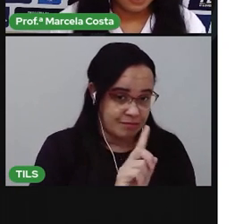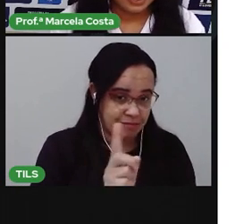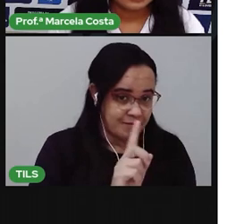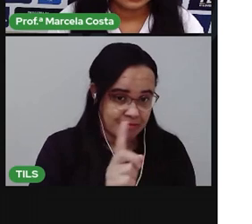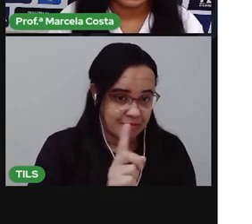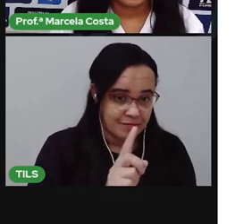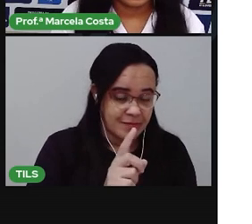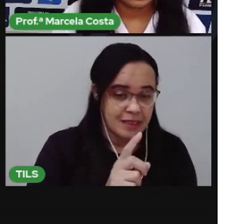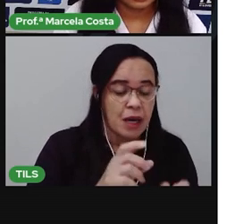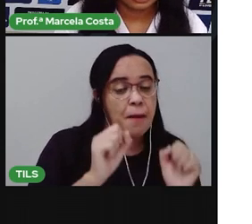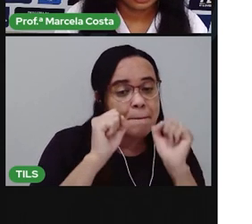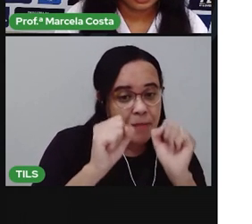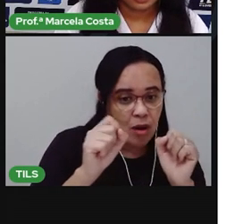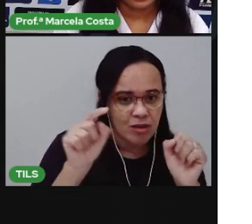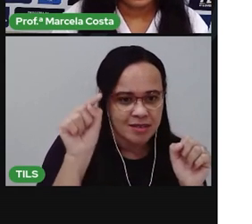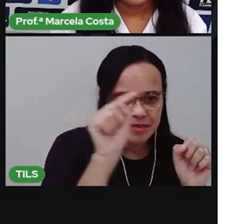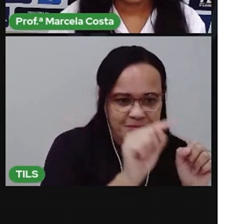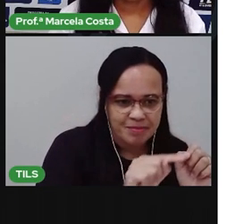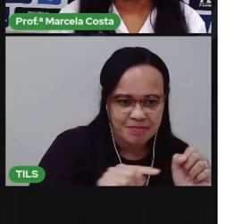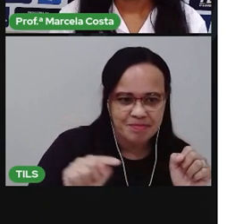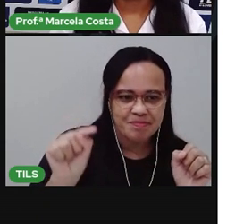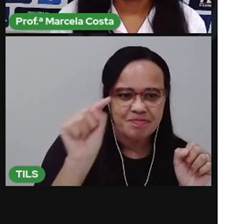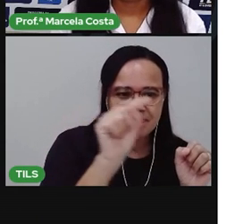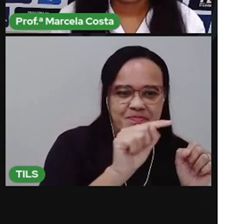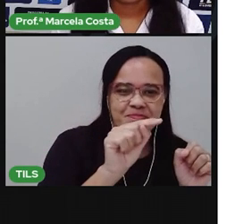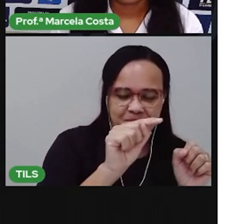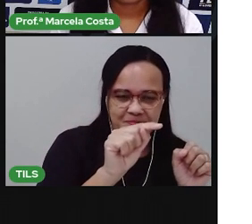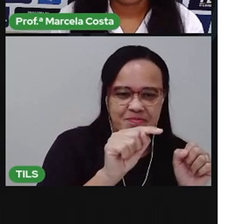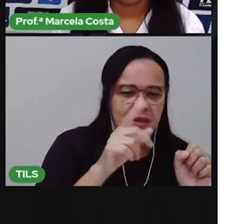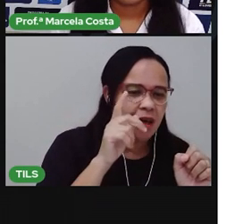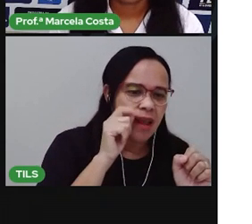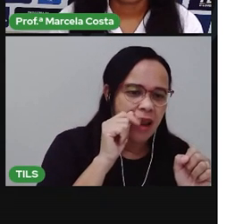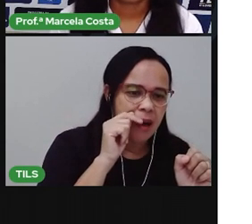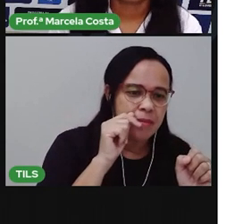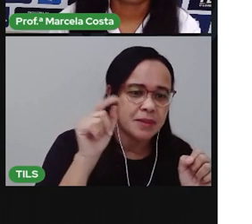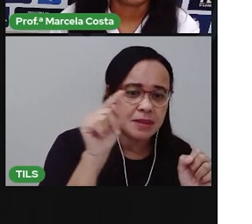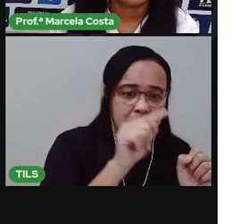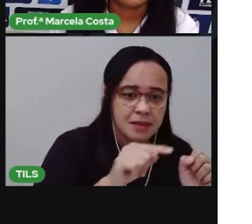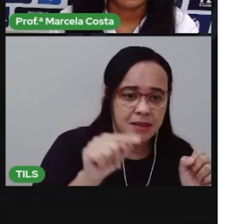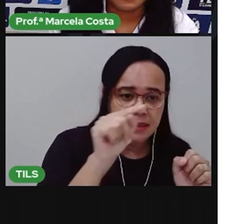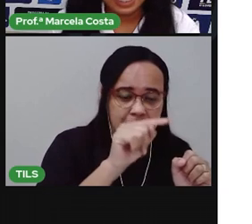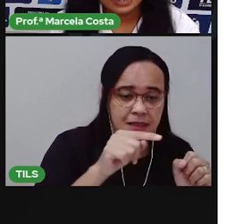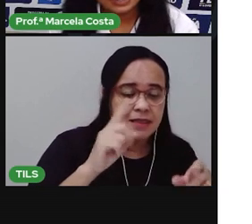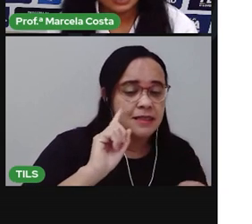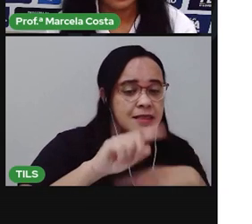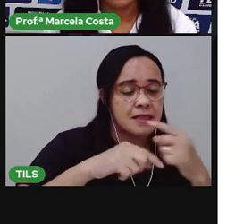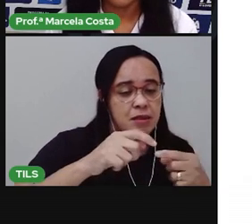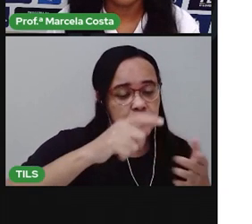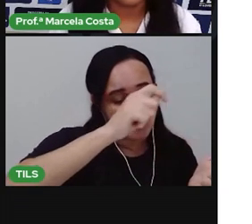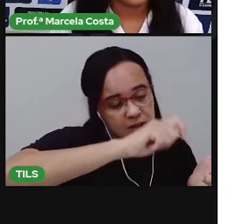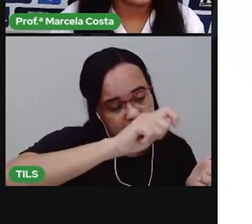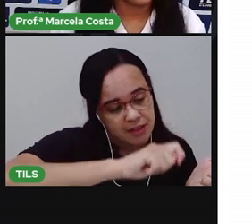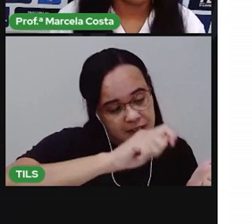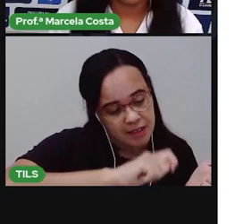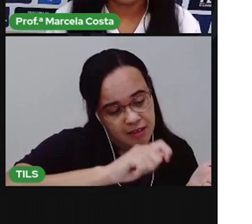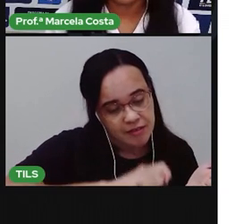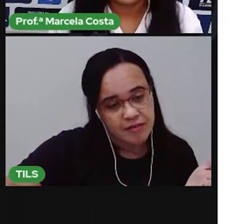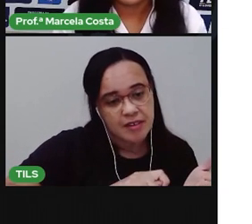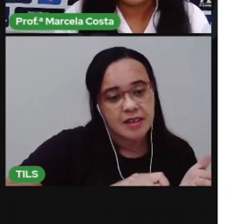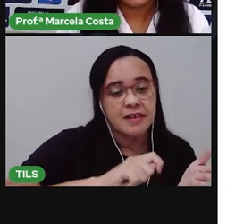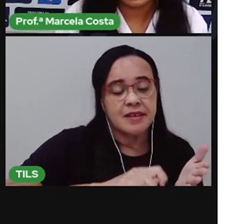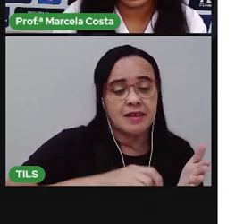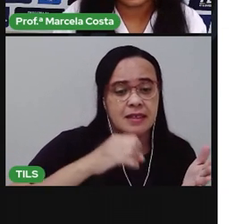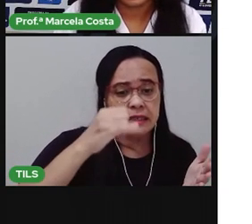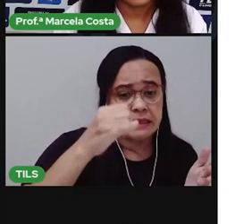não faz que está nessa lista. E tentar escrever as coisas que você faz que eu não disse, que eu não